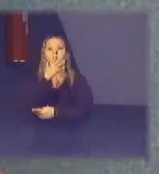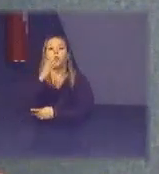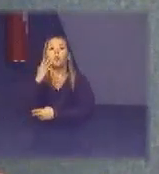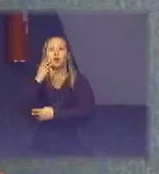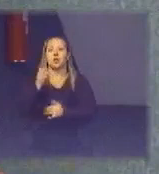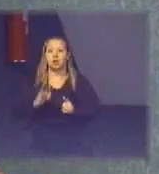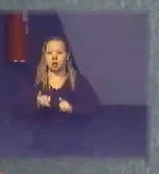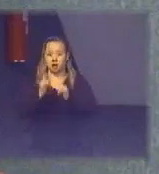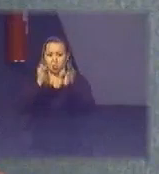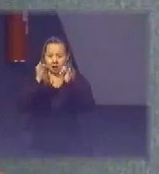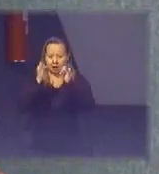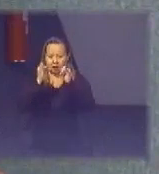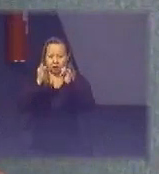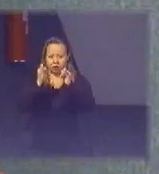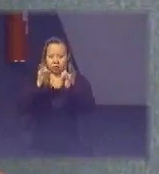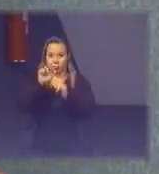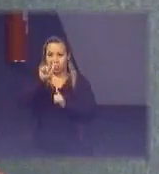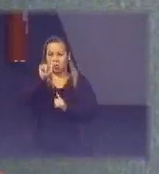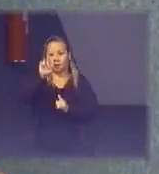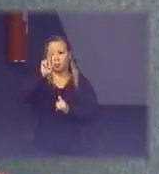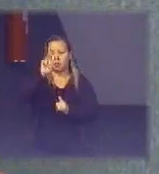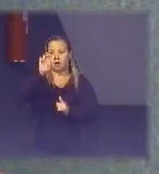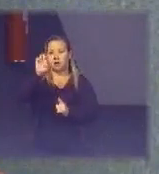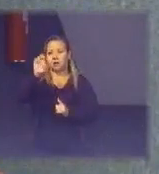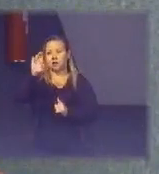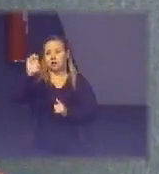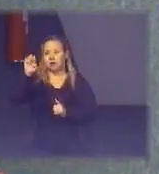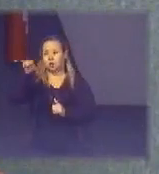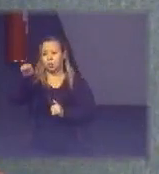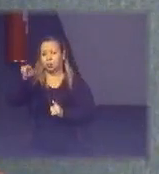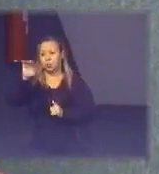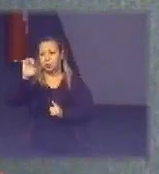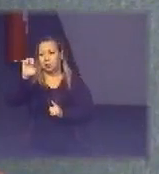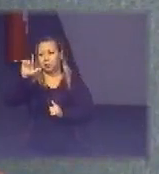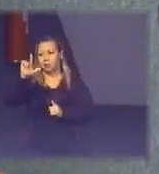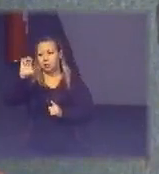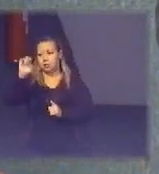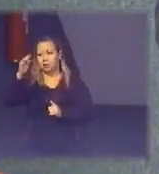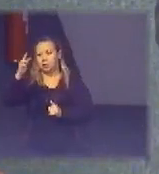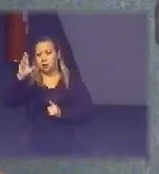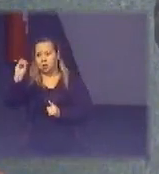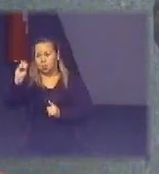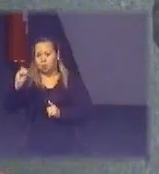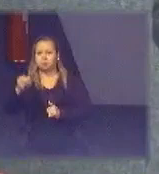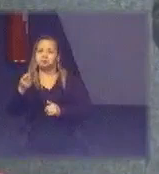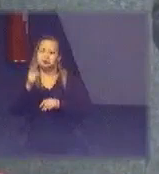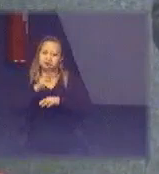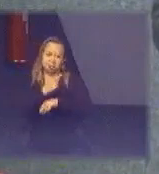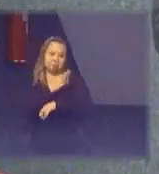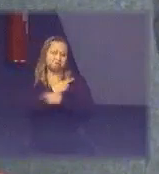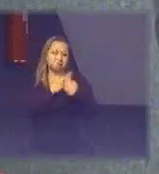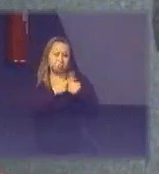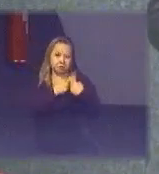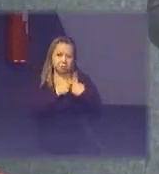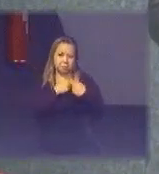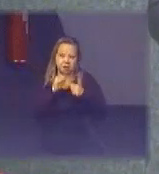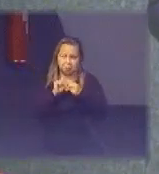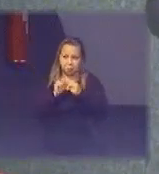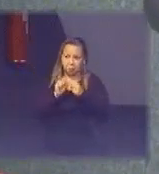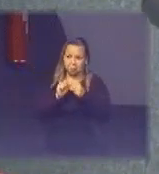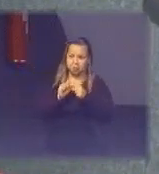responsável por fazer a logística reversa de equipamentos elétricos e eletrônicos então vou passar aqui algumas